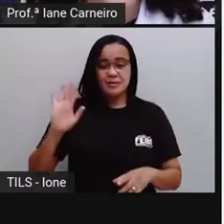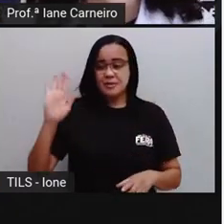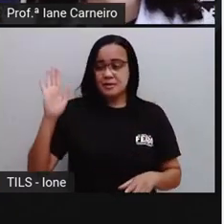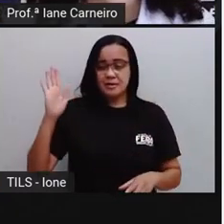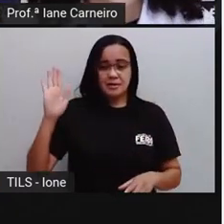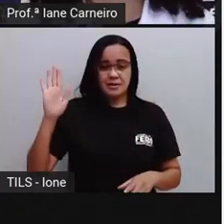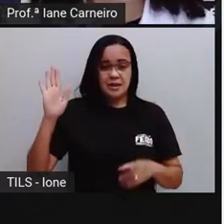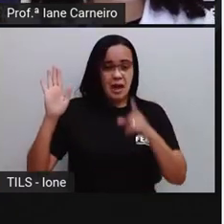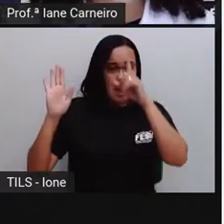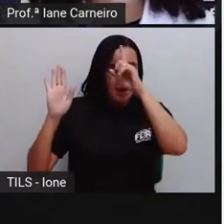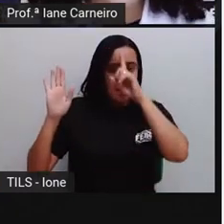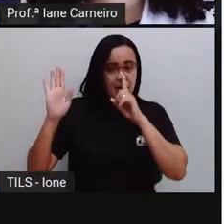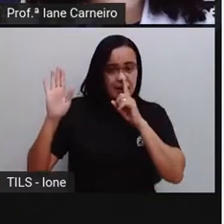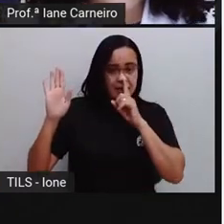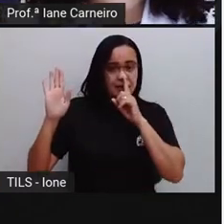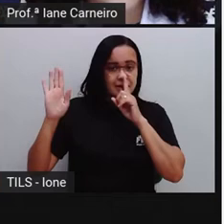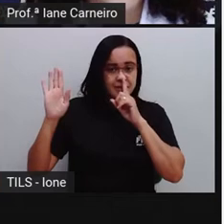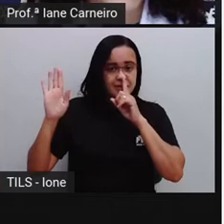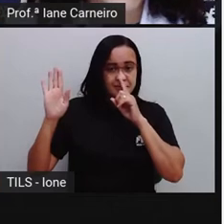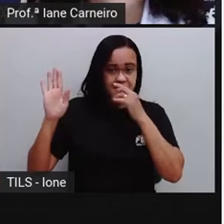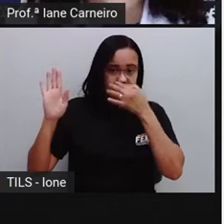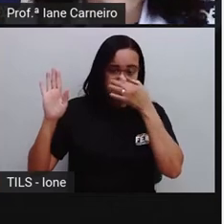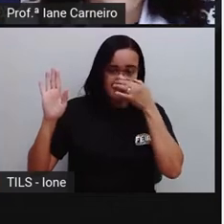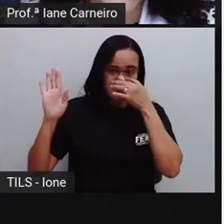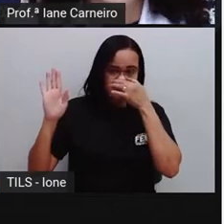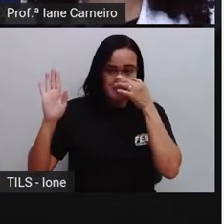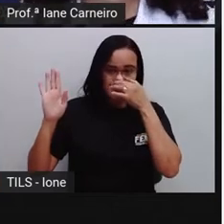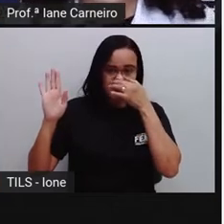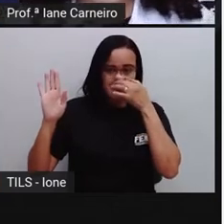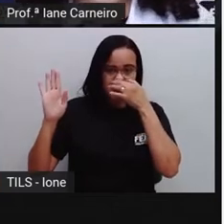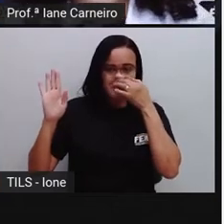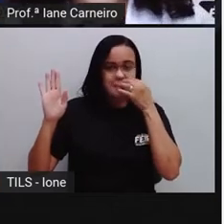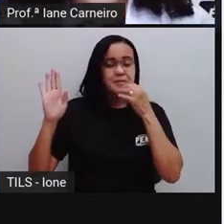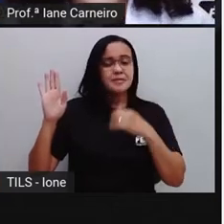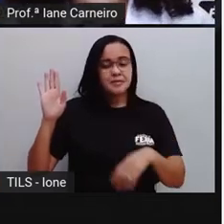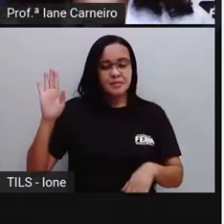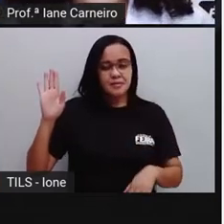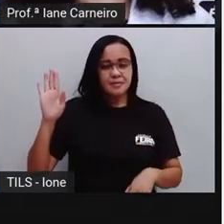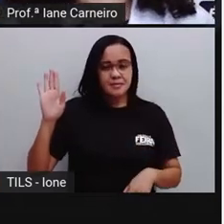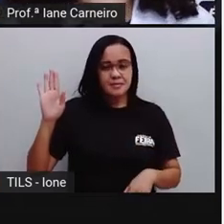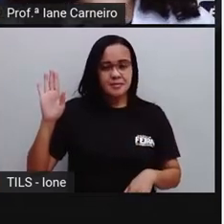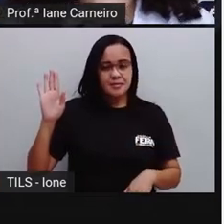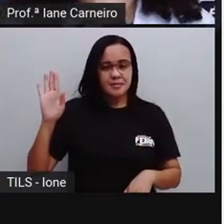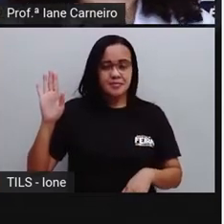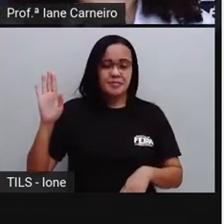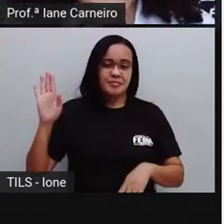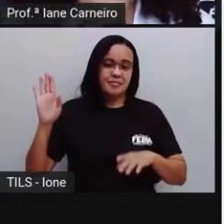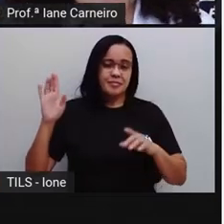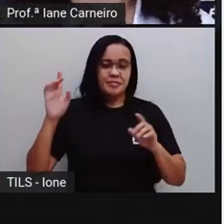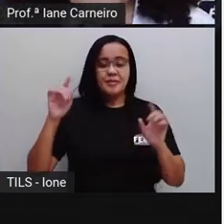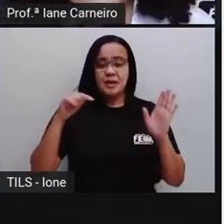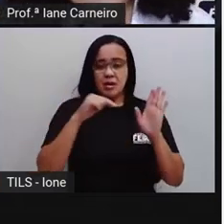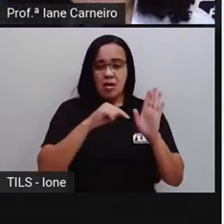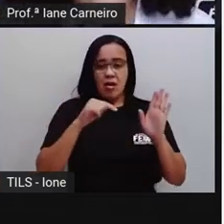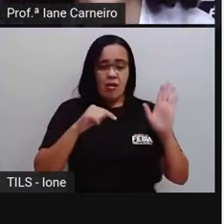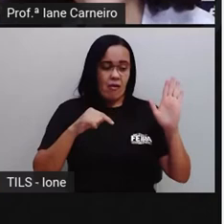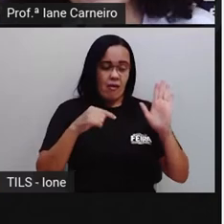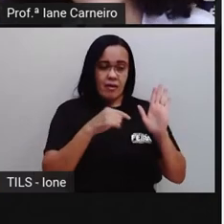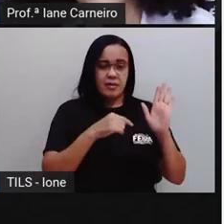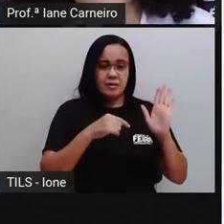direita? Onde é que está a mão direita da Pró? A Pró não falou que a mão esquerda seria a mão